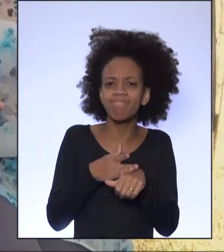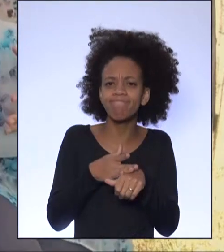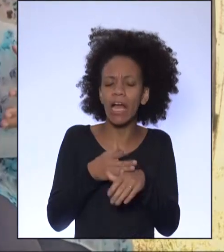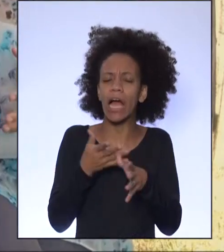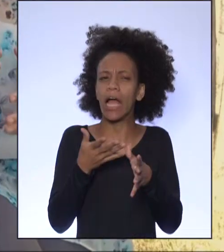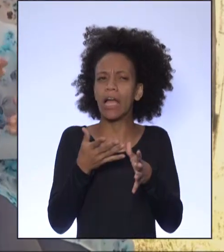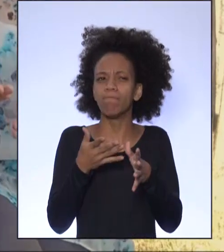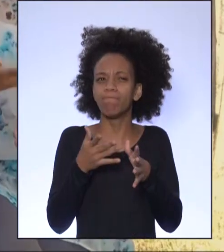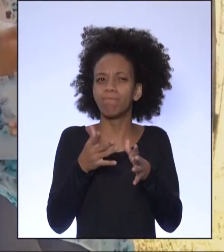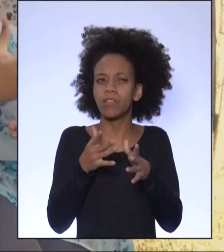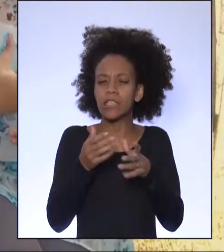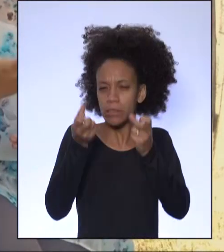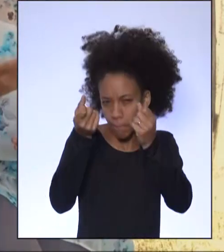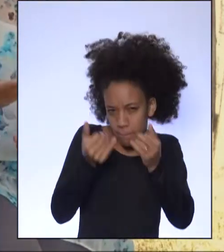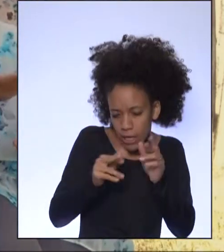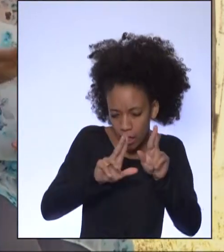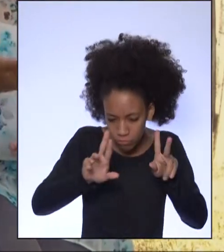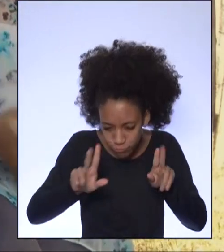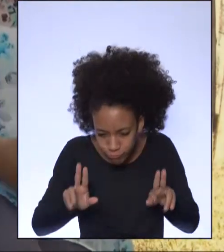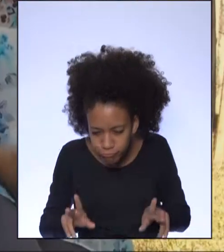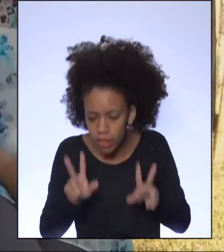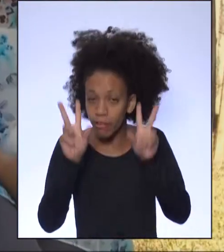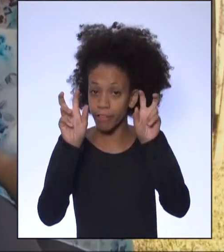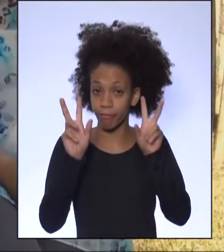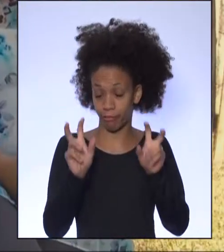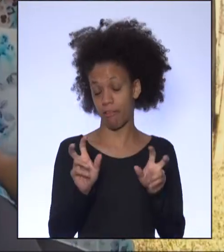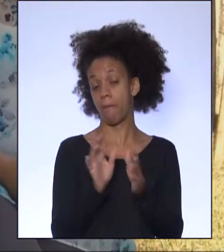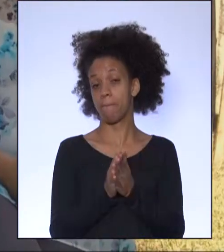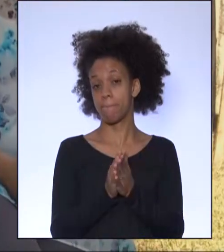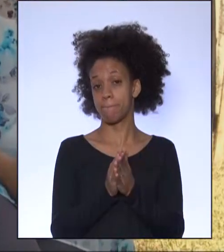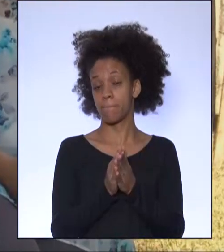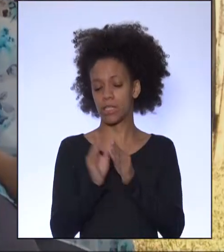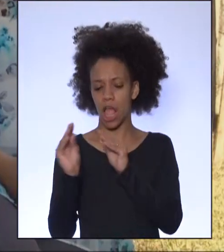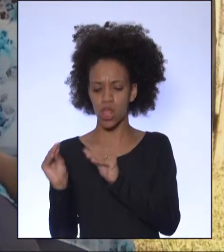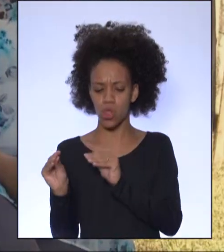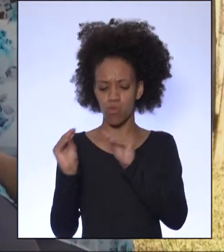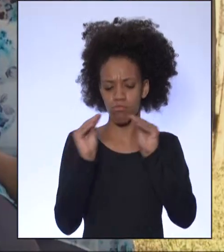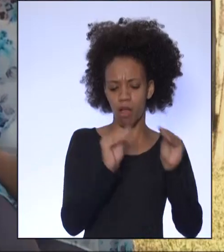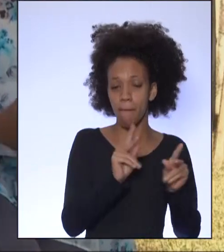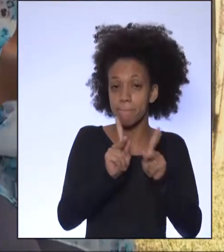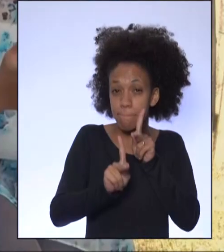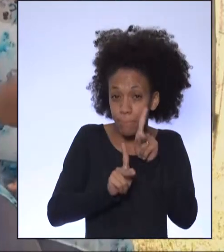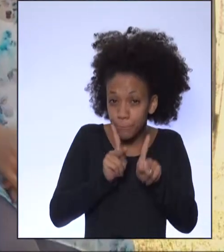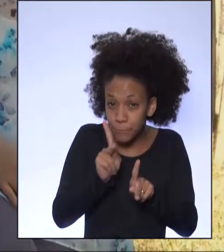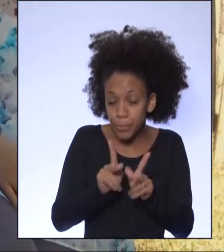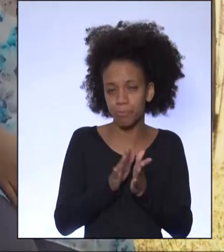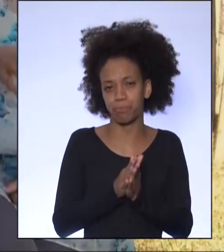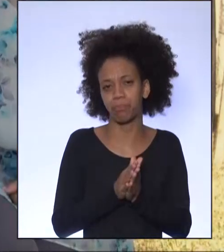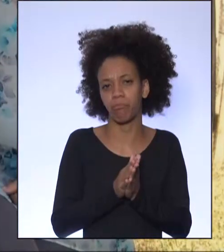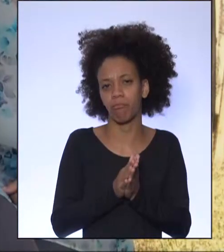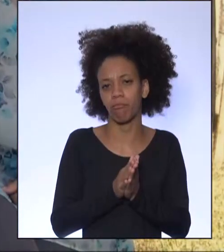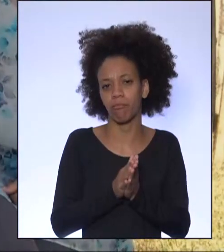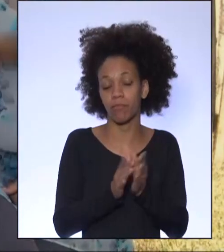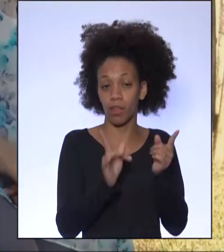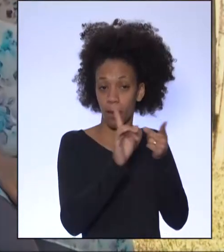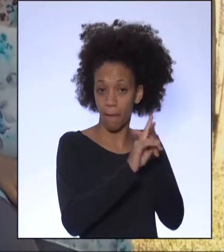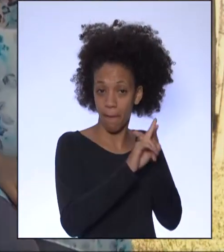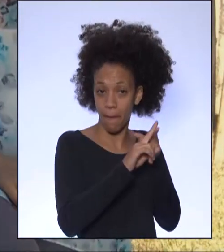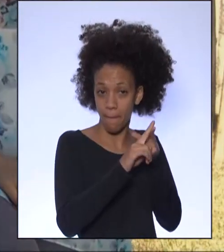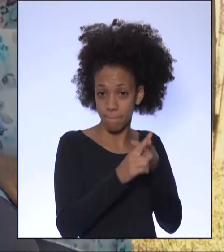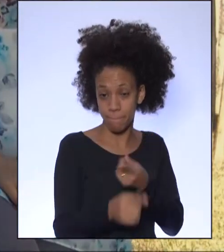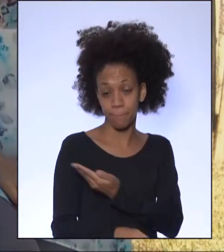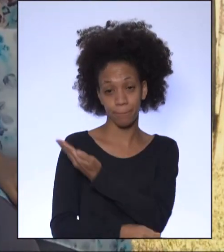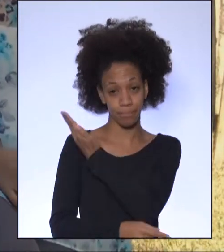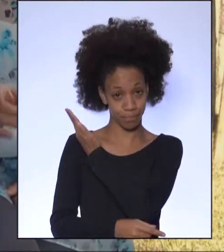diferenciar alguns termos que nós usamos quando falamos de deslocamento populacional. São eles, migração